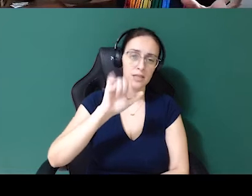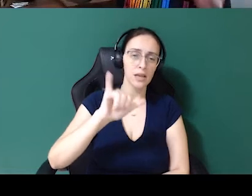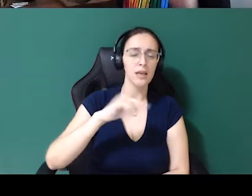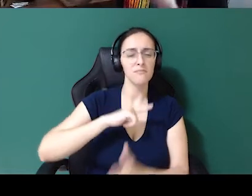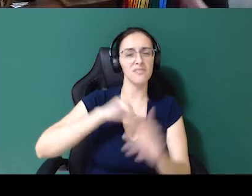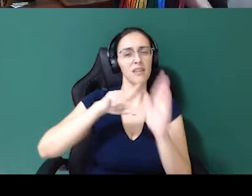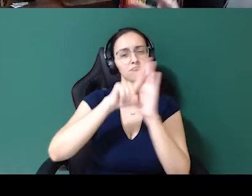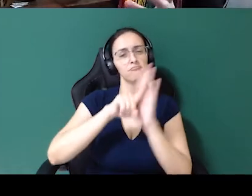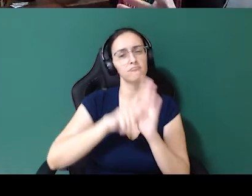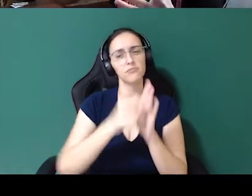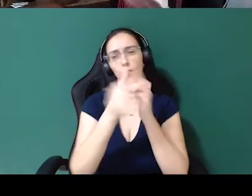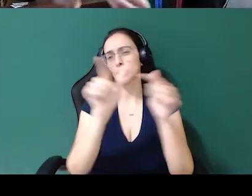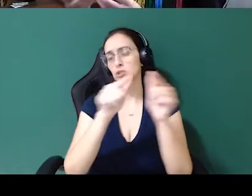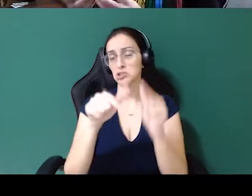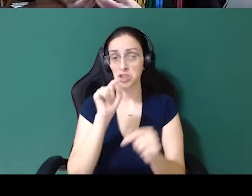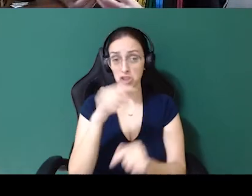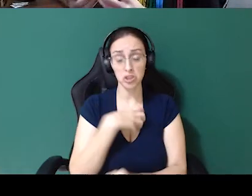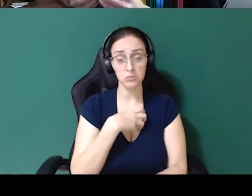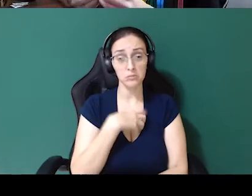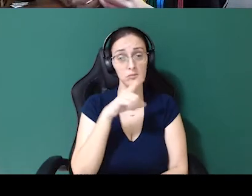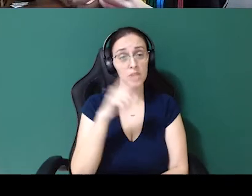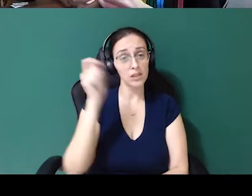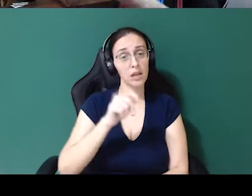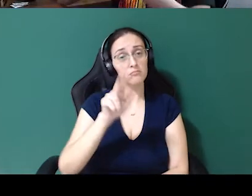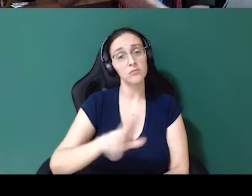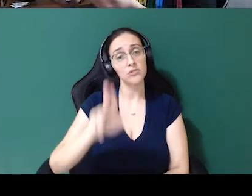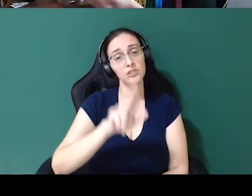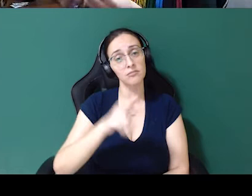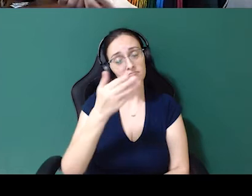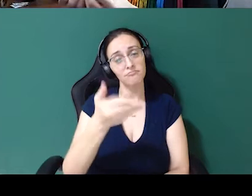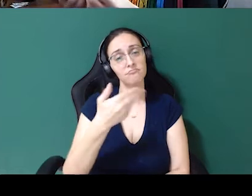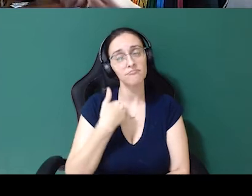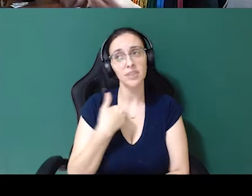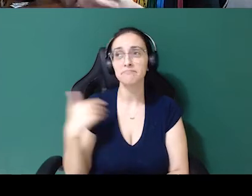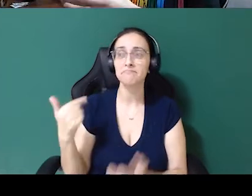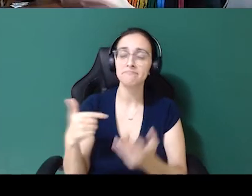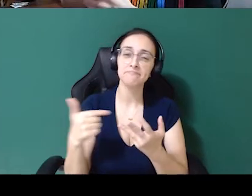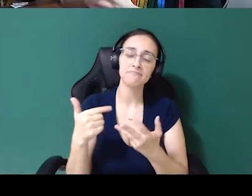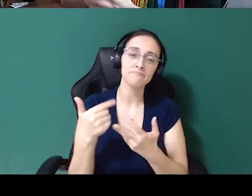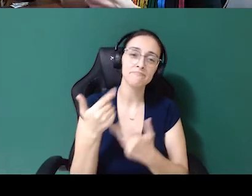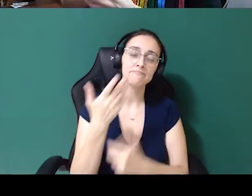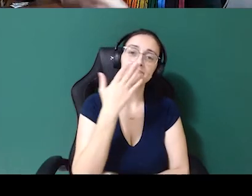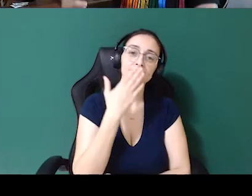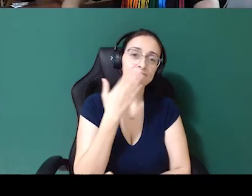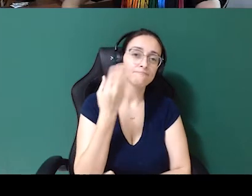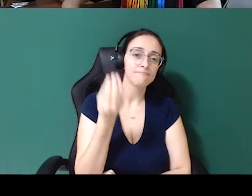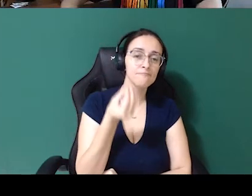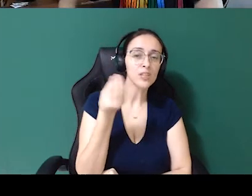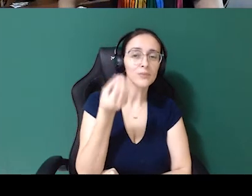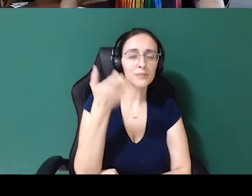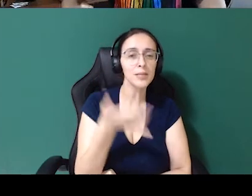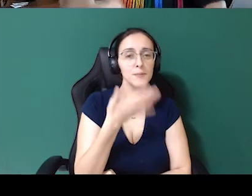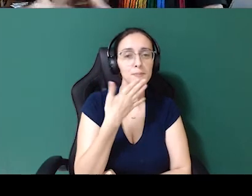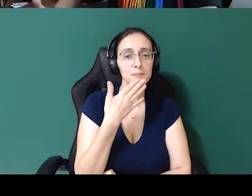estilo que a gente pode utilizar para levantar... Como que eu explico?